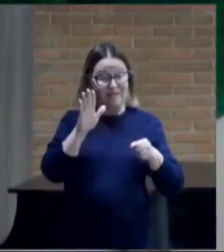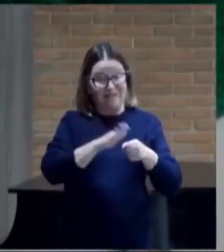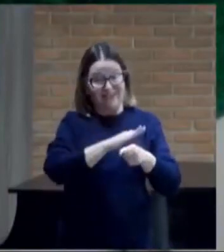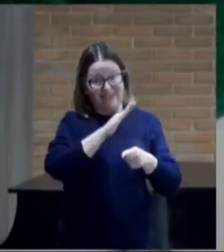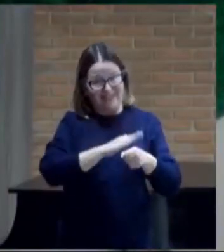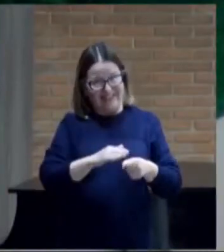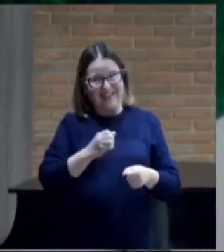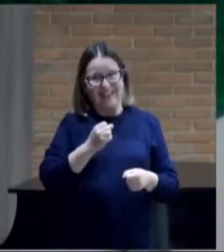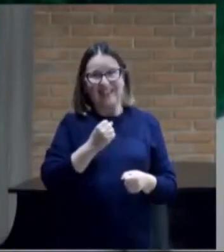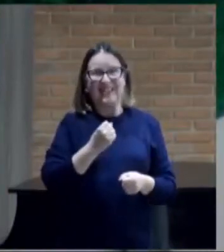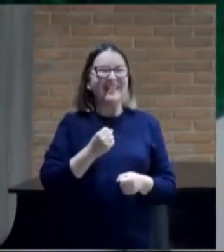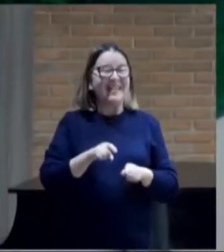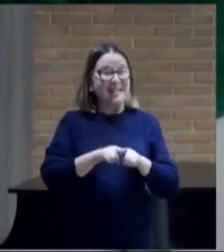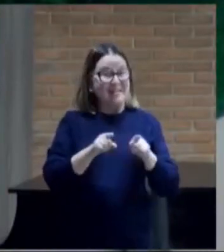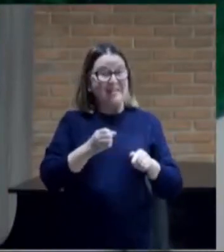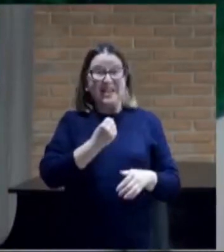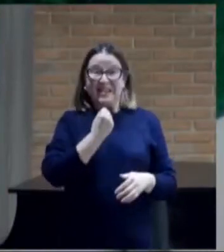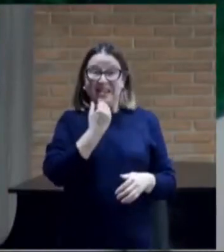ver vocês.